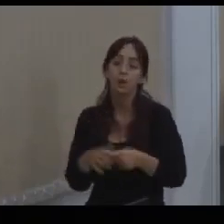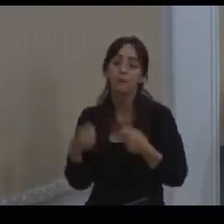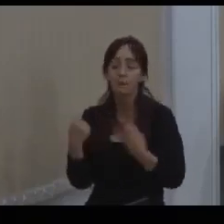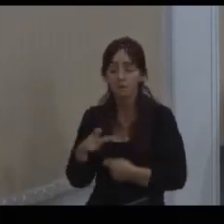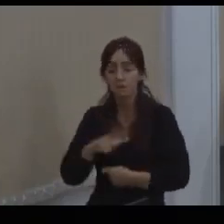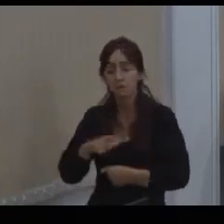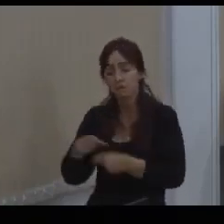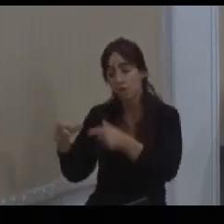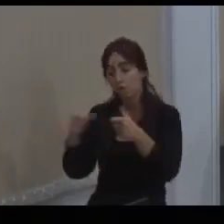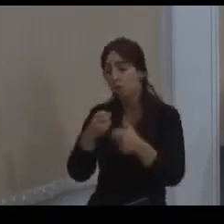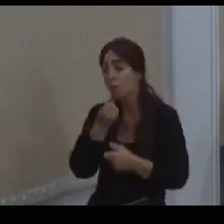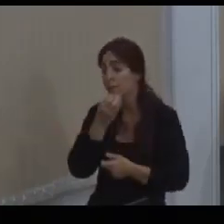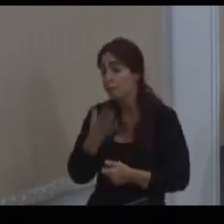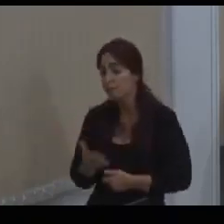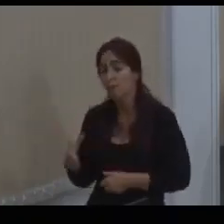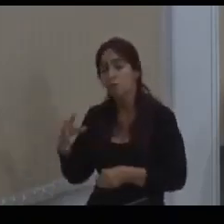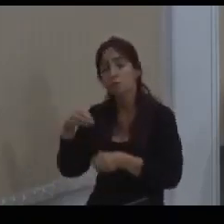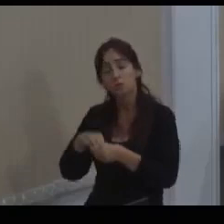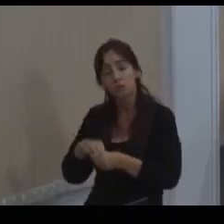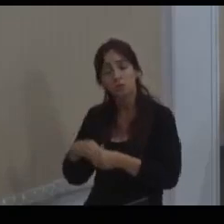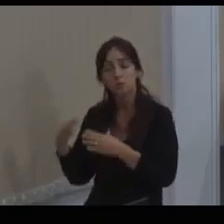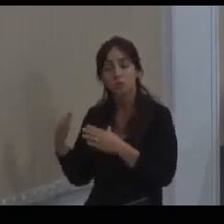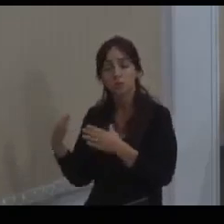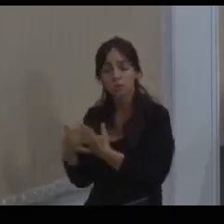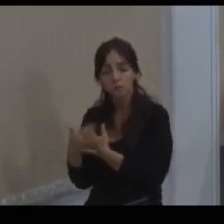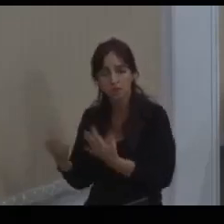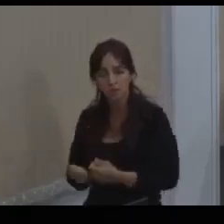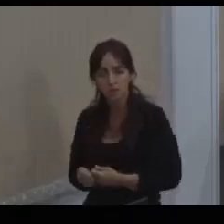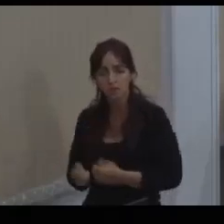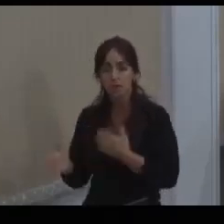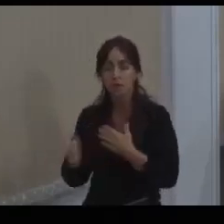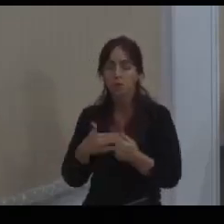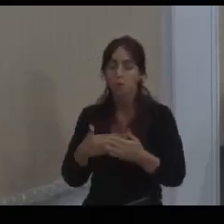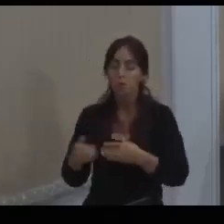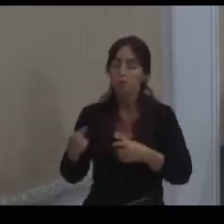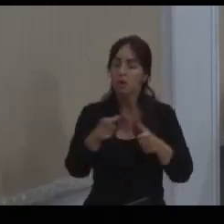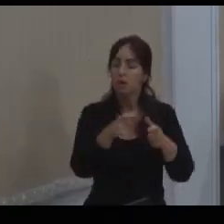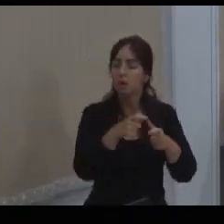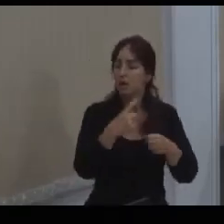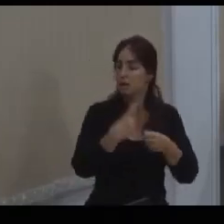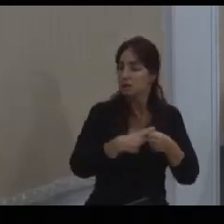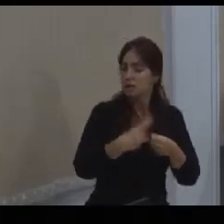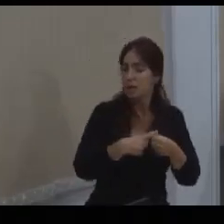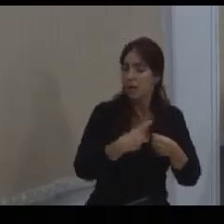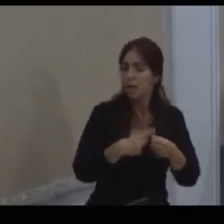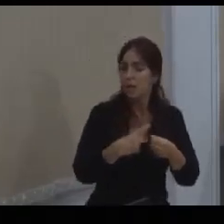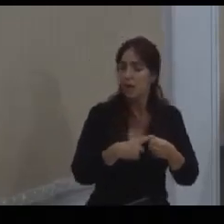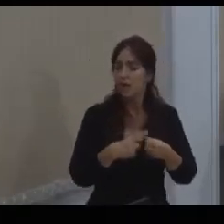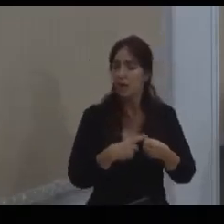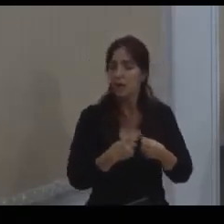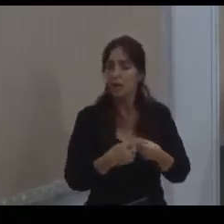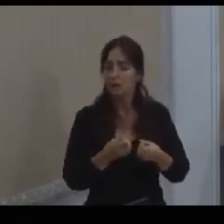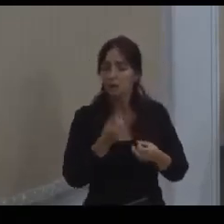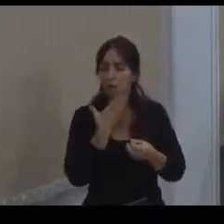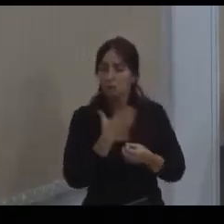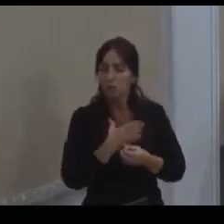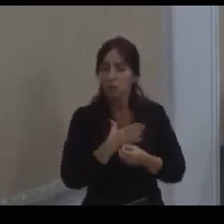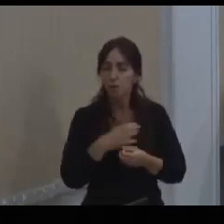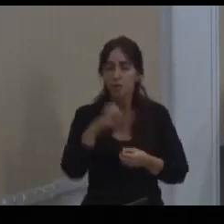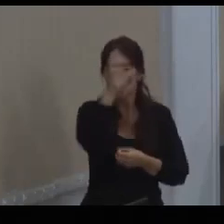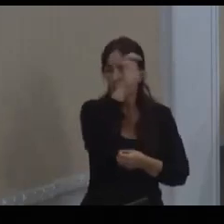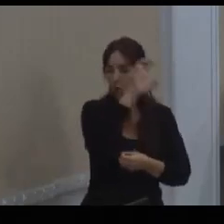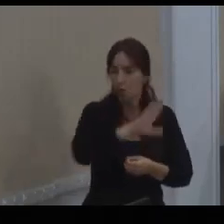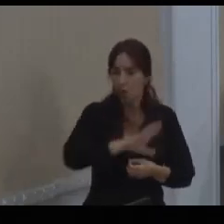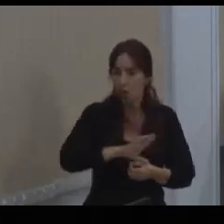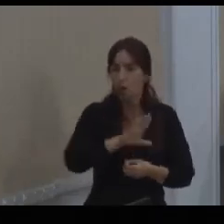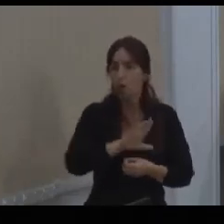bons da cidade. Qualquer cidade moderna da Europa mescla hoje usos para a população de